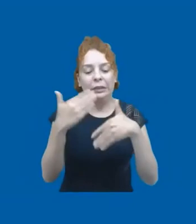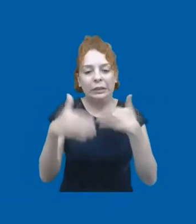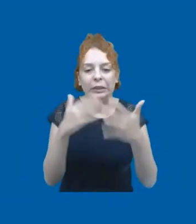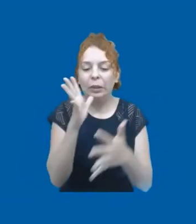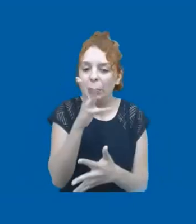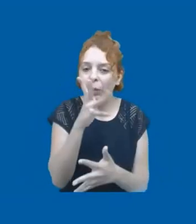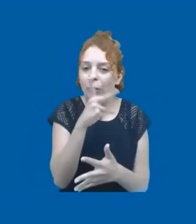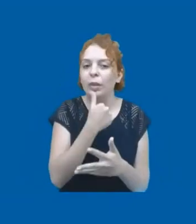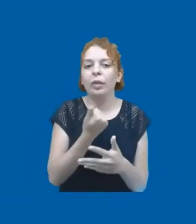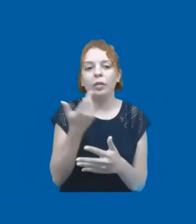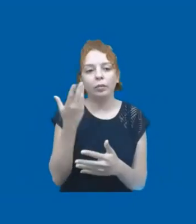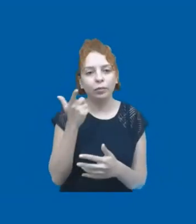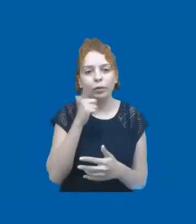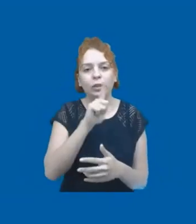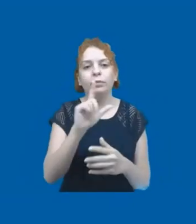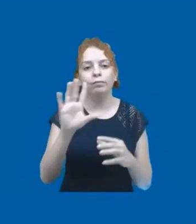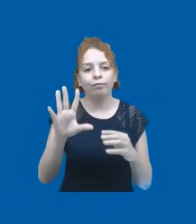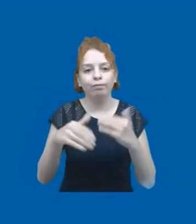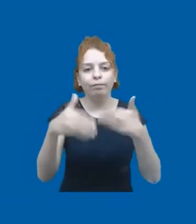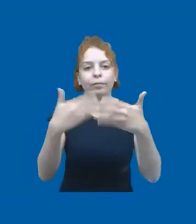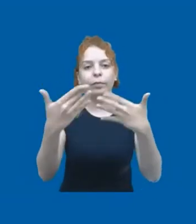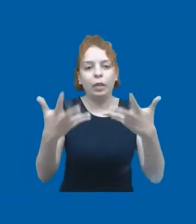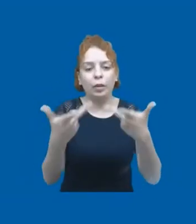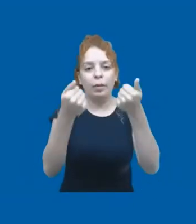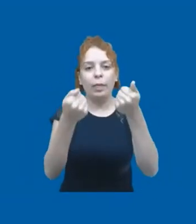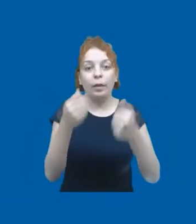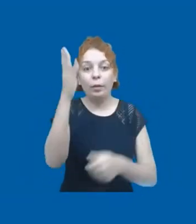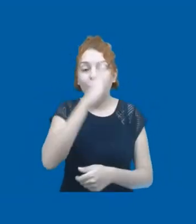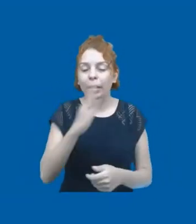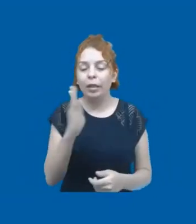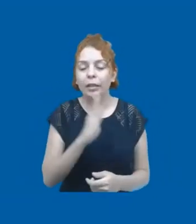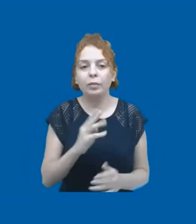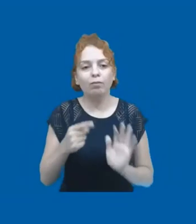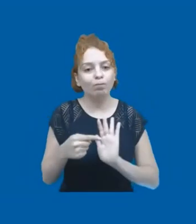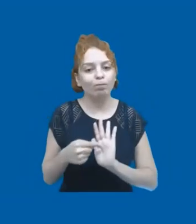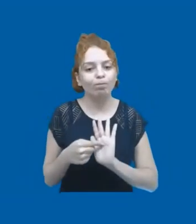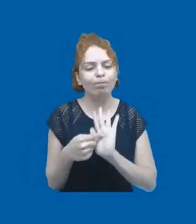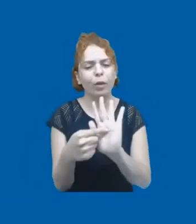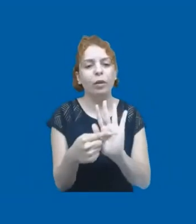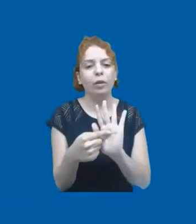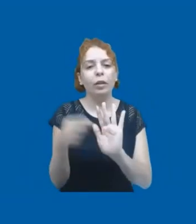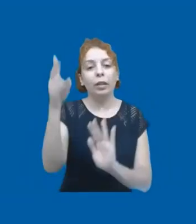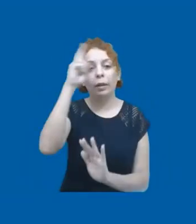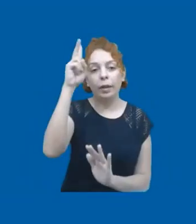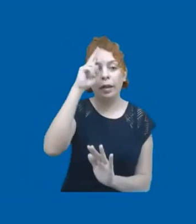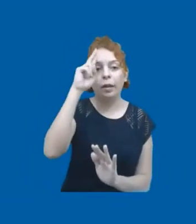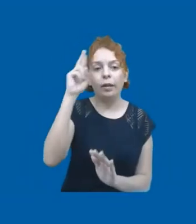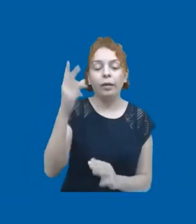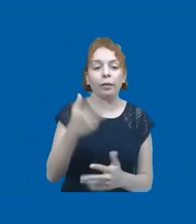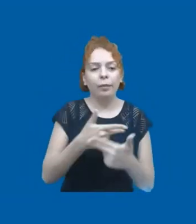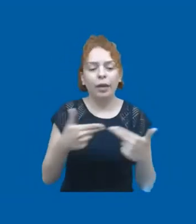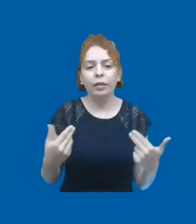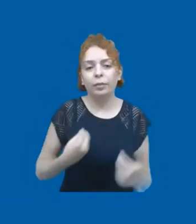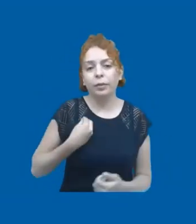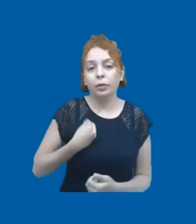Brasil, isso se viu de uma maneira mais acentuada. Vamos lembrar aqui que muitas pessoas, infelizmente,